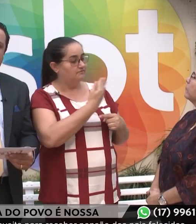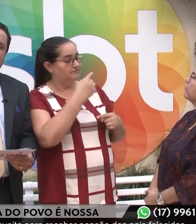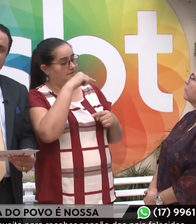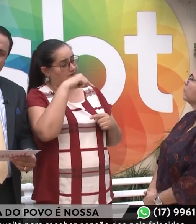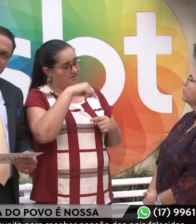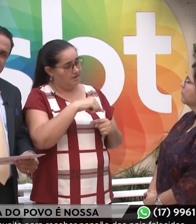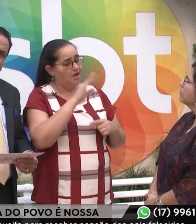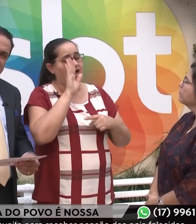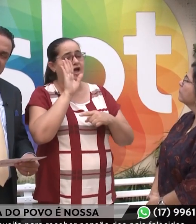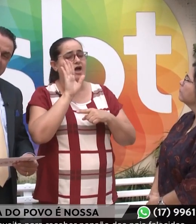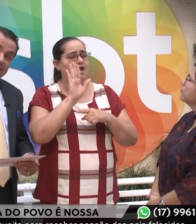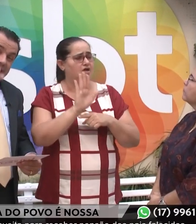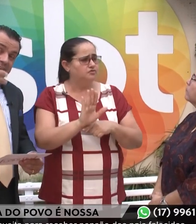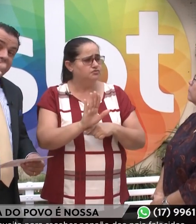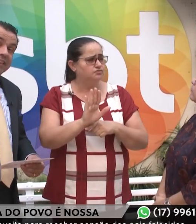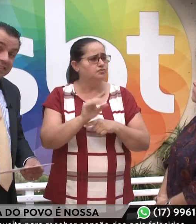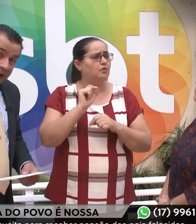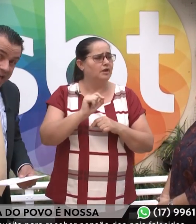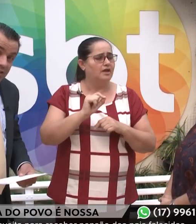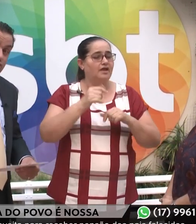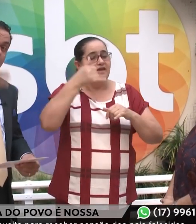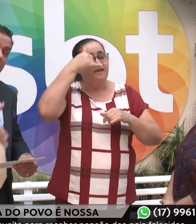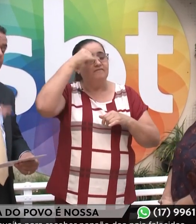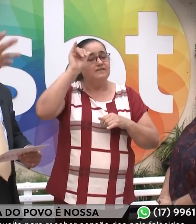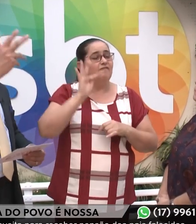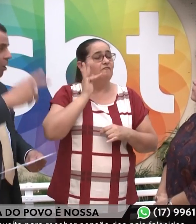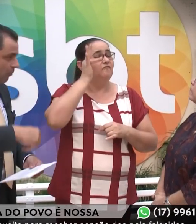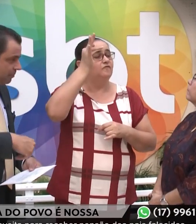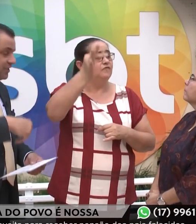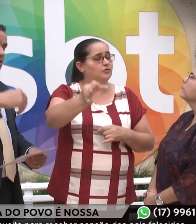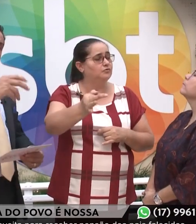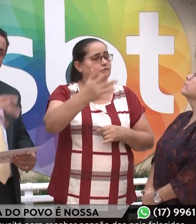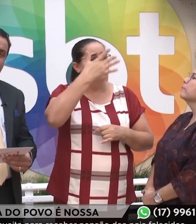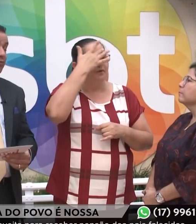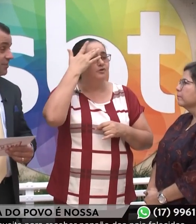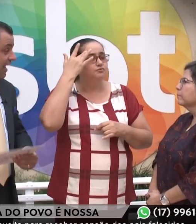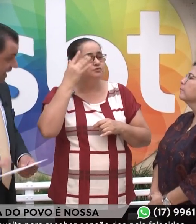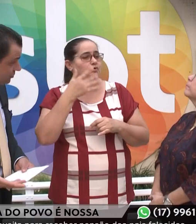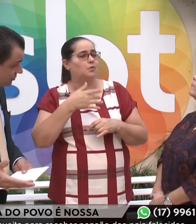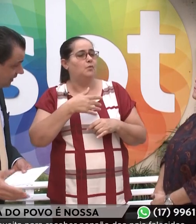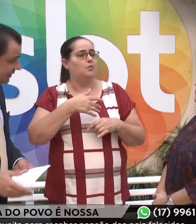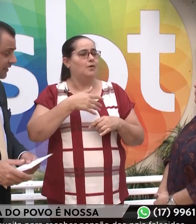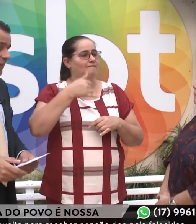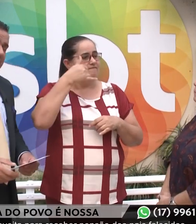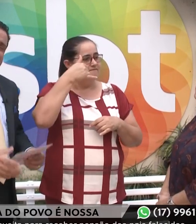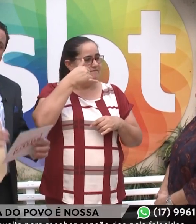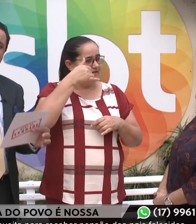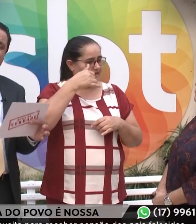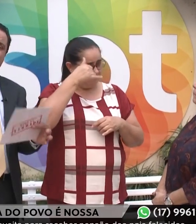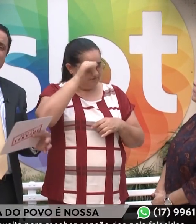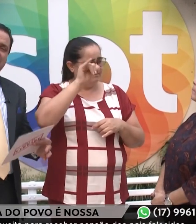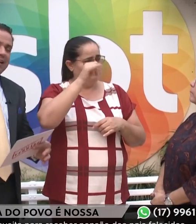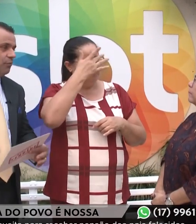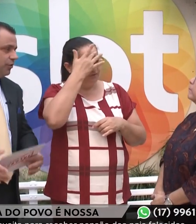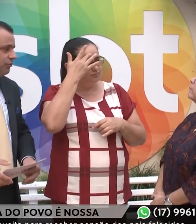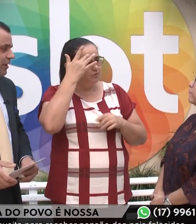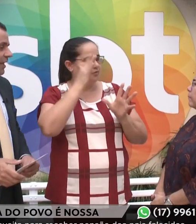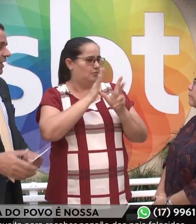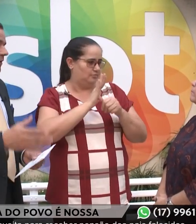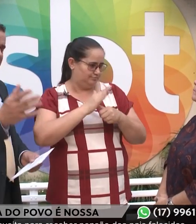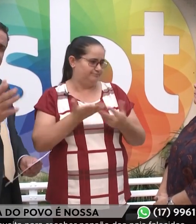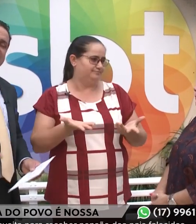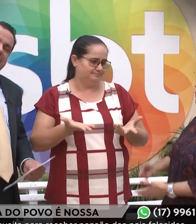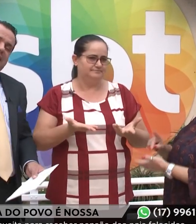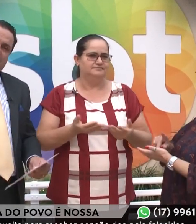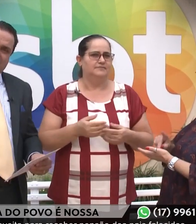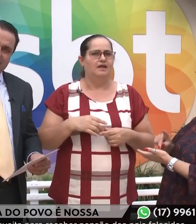ajuda a evitar novos golpes, novos casos. Então, isso nos alegra muito.